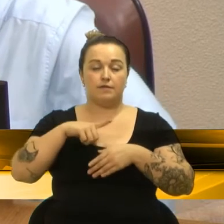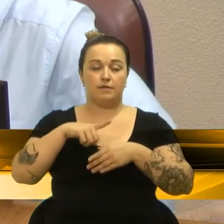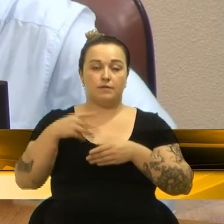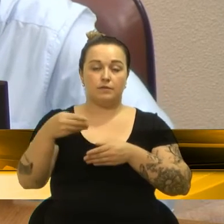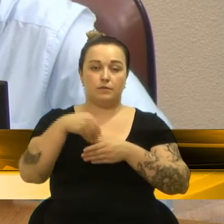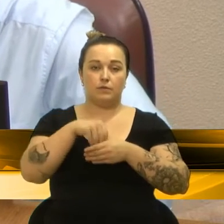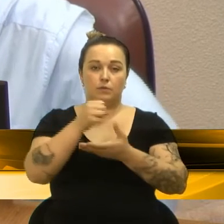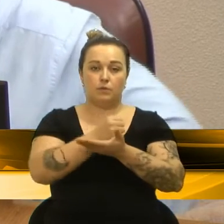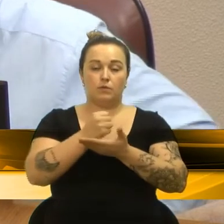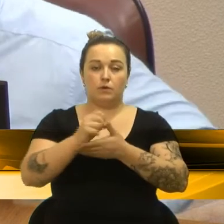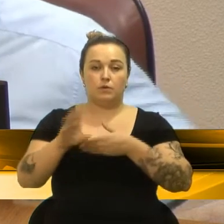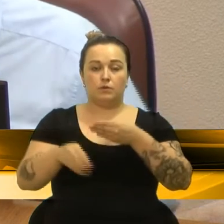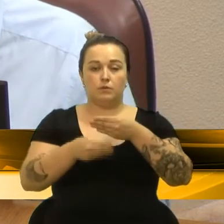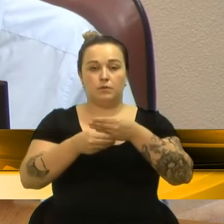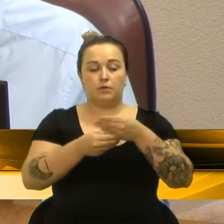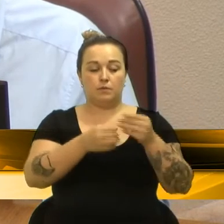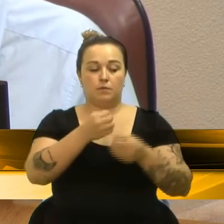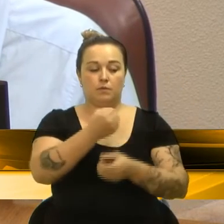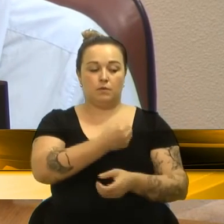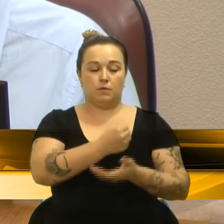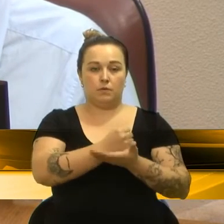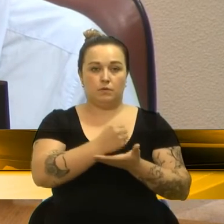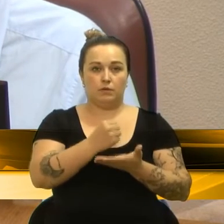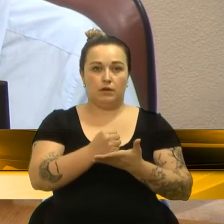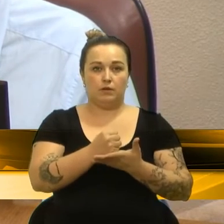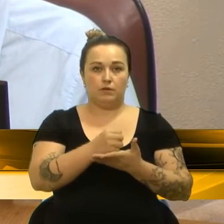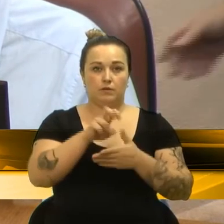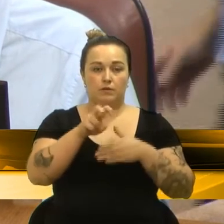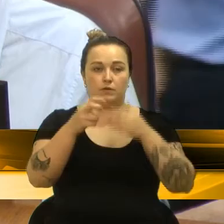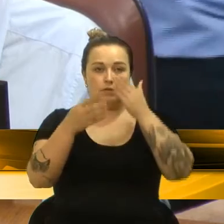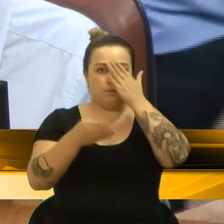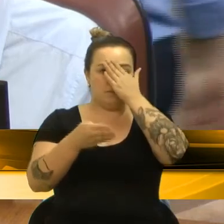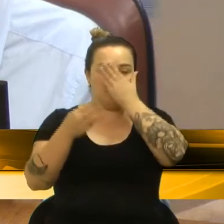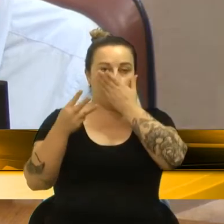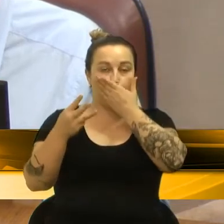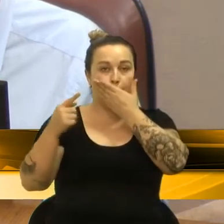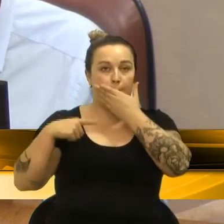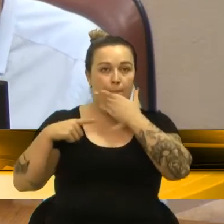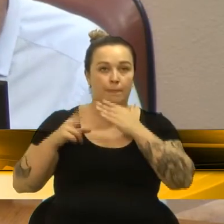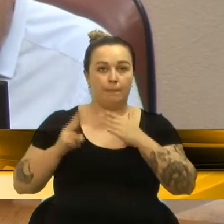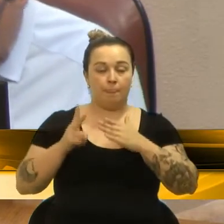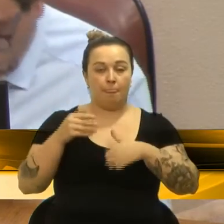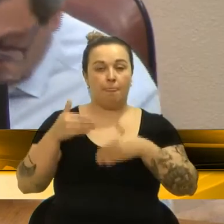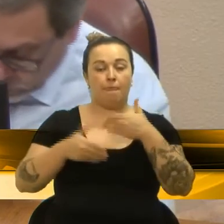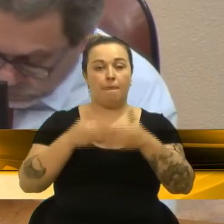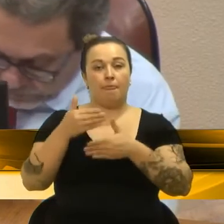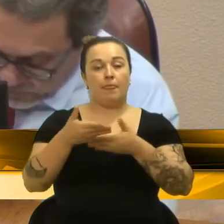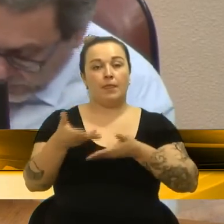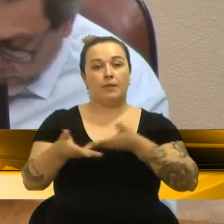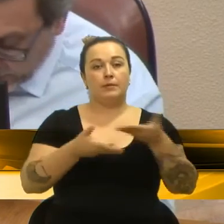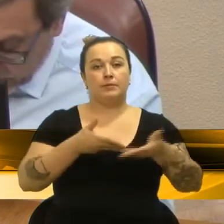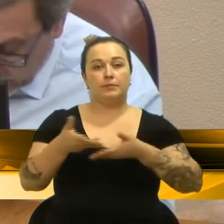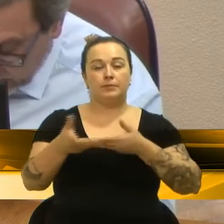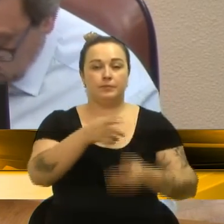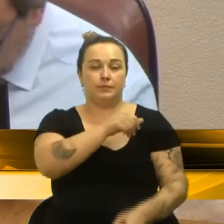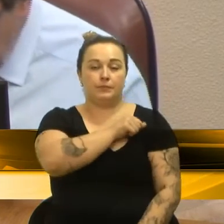2019, barra 593. Celebrado, para prorrogar prazo de vigência para atender aos alunos,